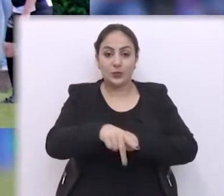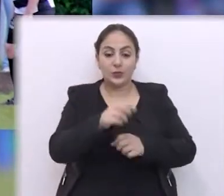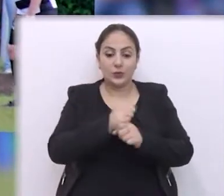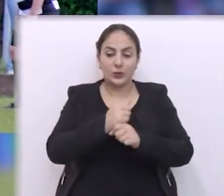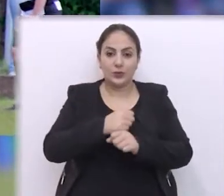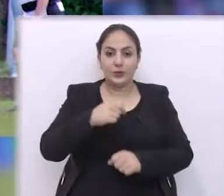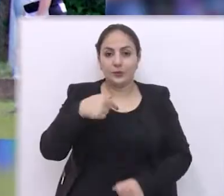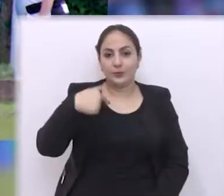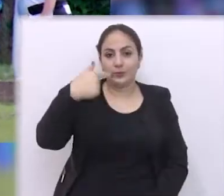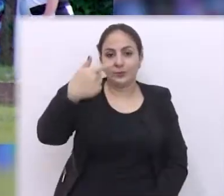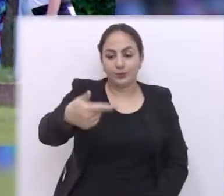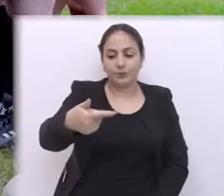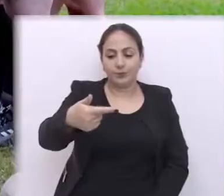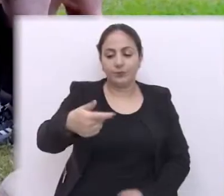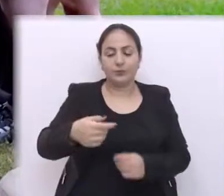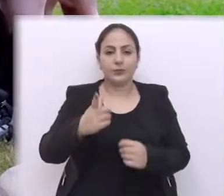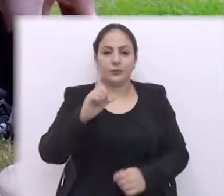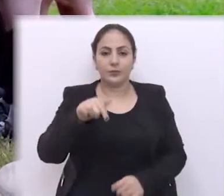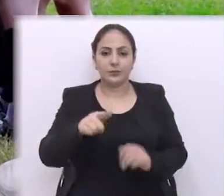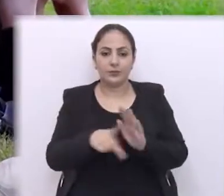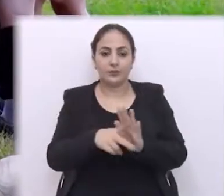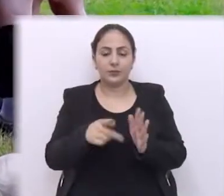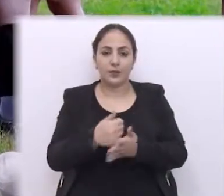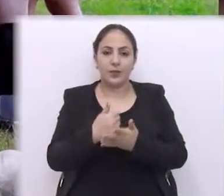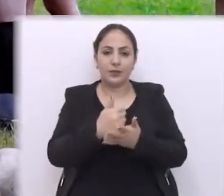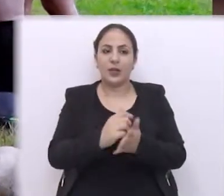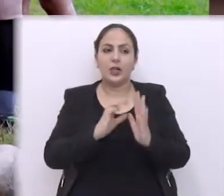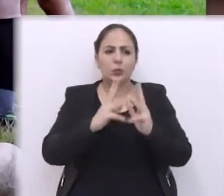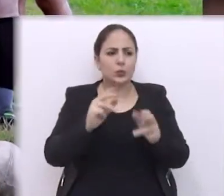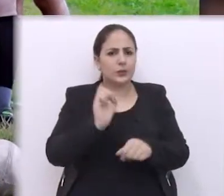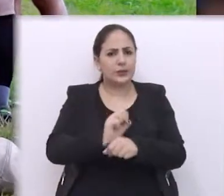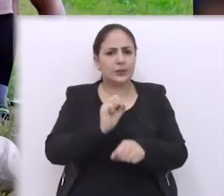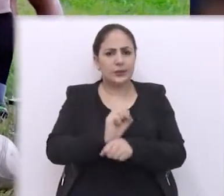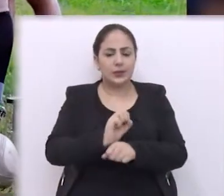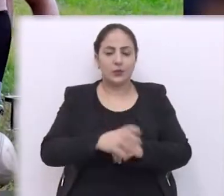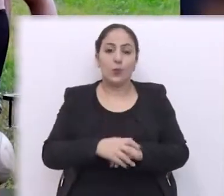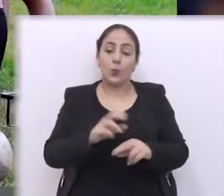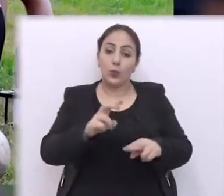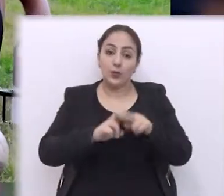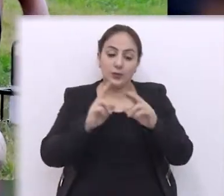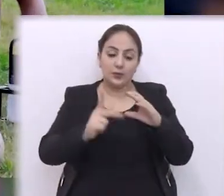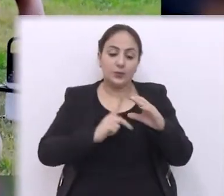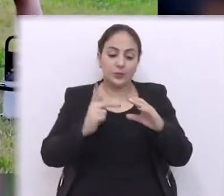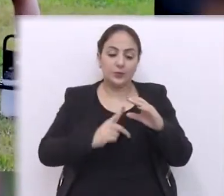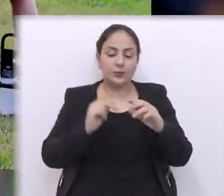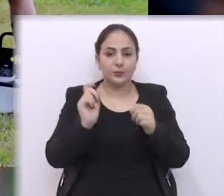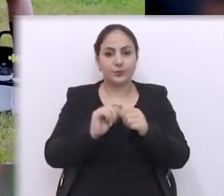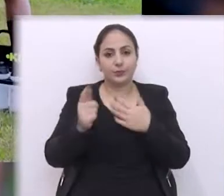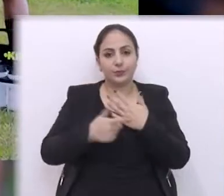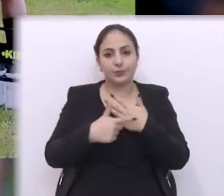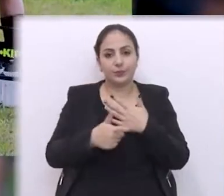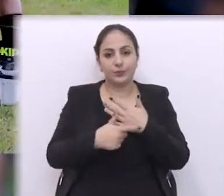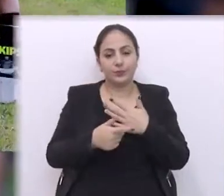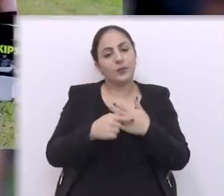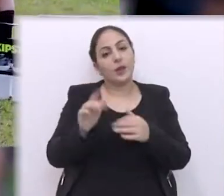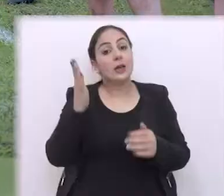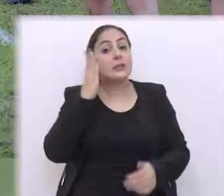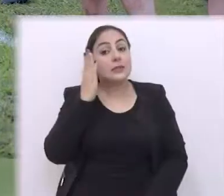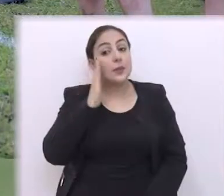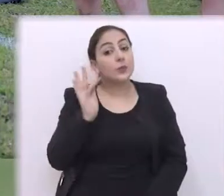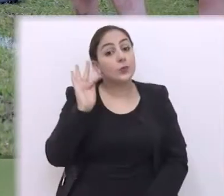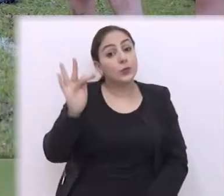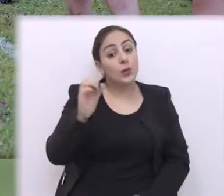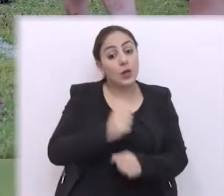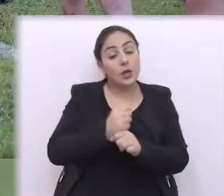Fundo a partir do ano que vem por intermédio deles será levado a todo o estado então a Câmara de Vereadores fez a parte dela